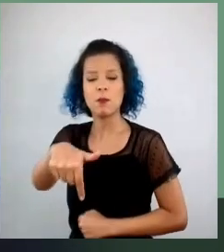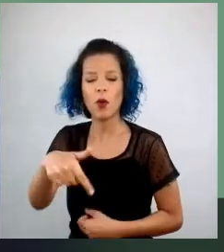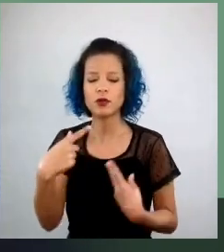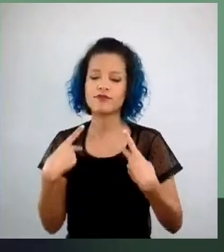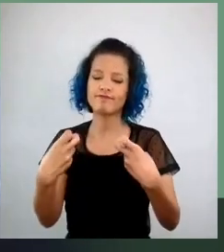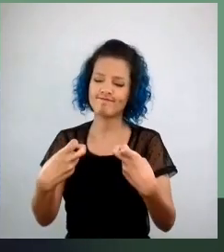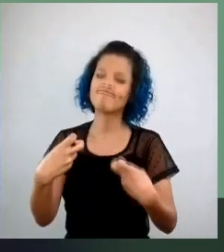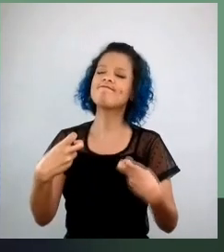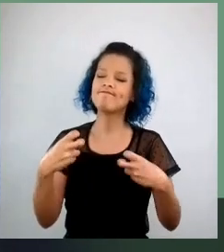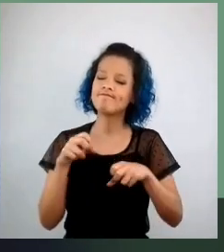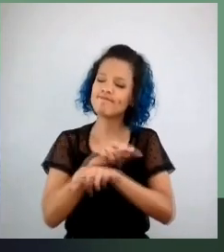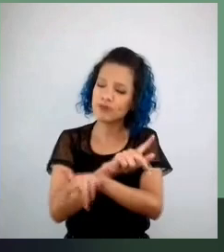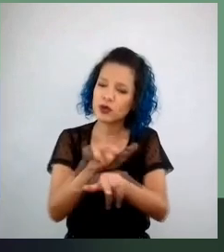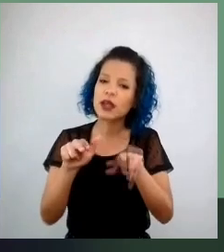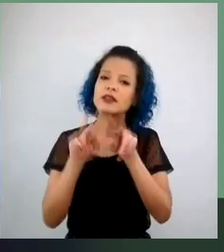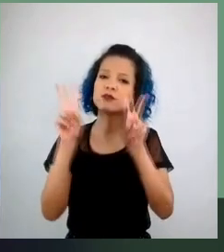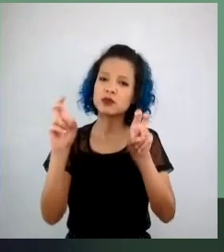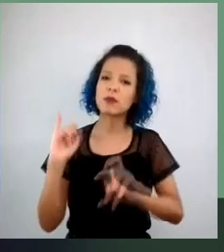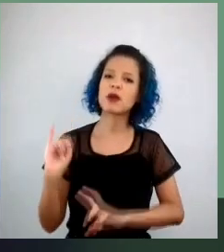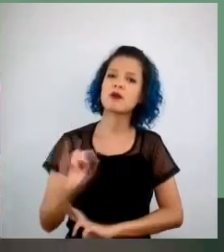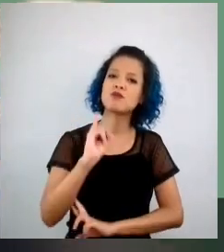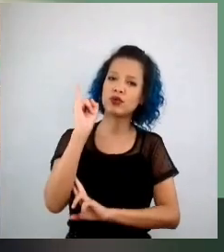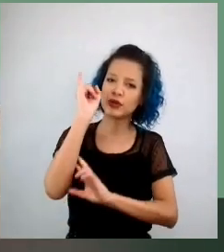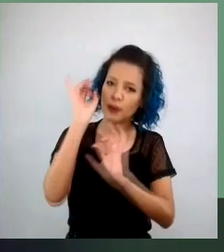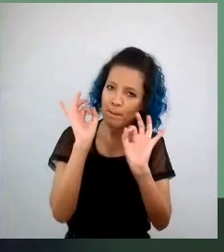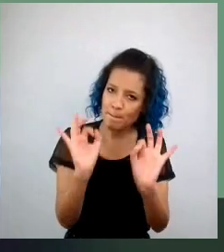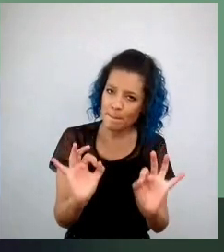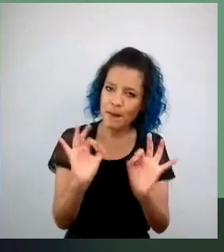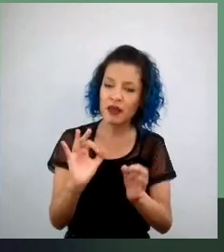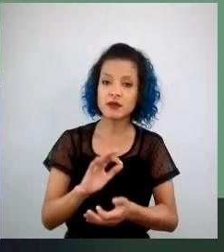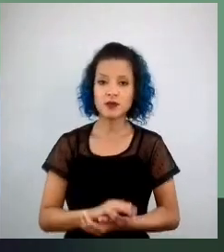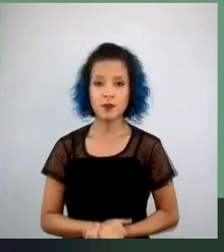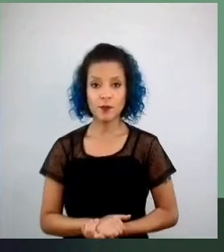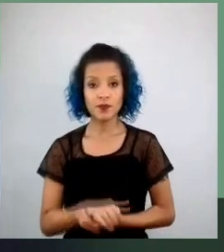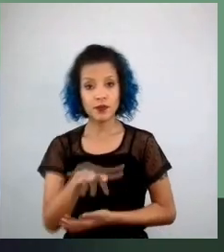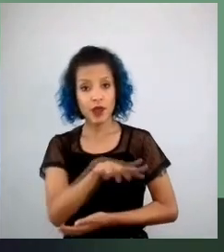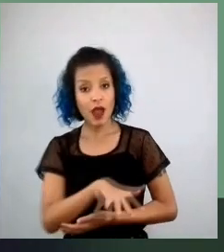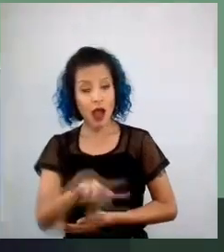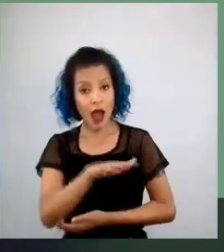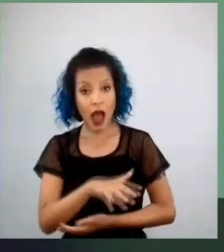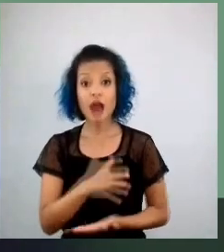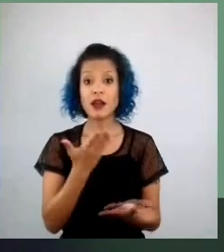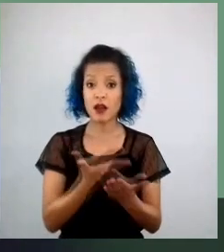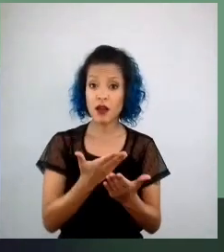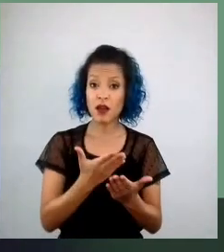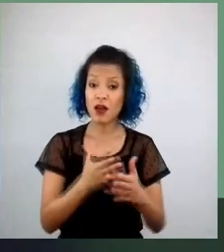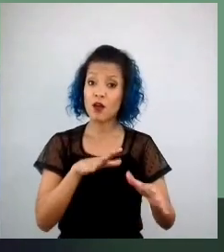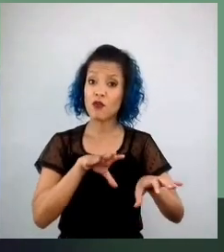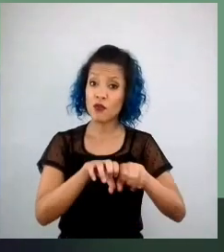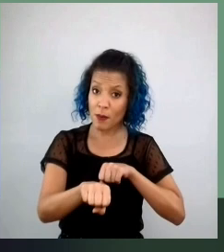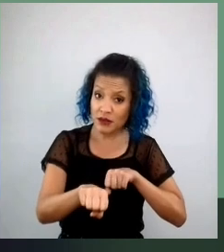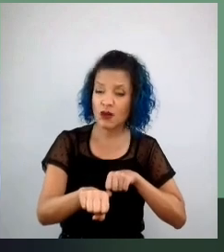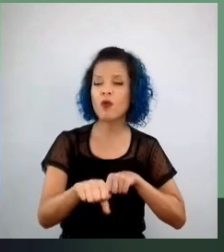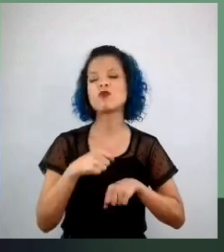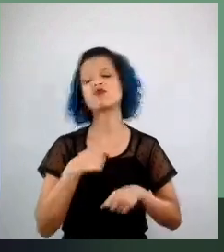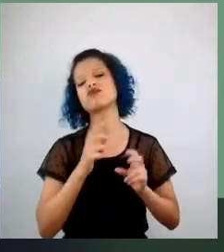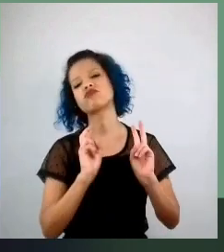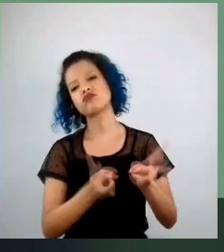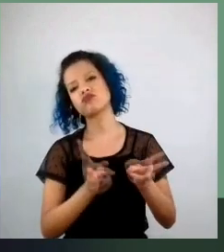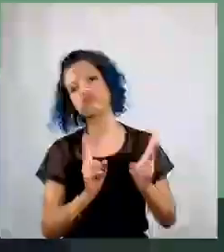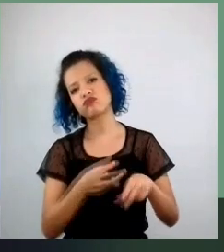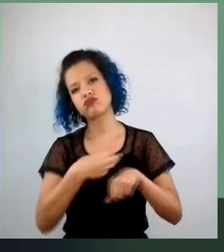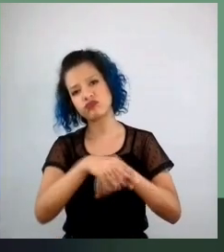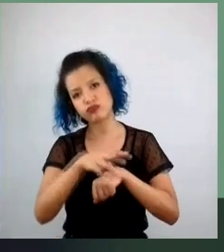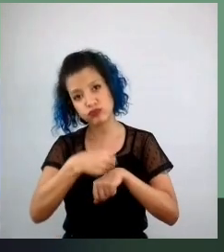e eu queria contar para vocês, assim, eu continuo na área de formação, né, e num sentido de que hoje eu estou me